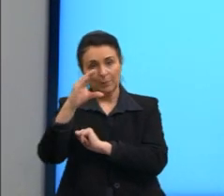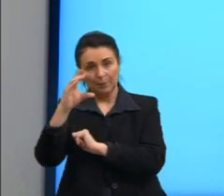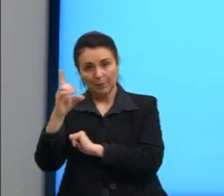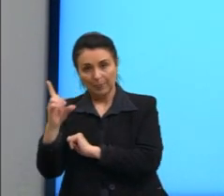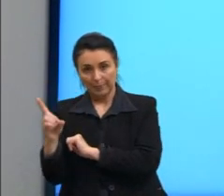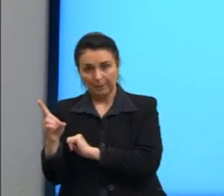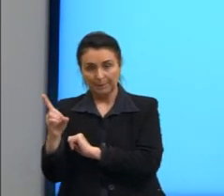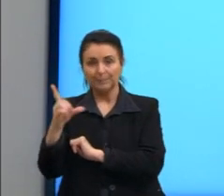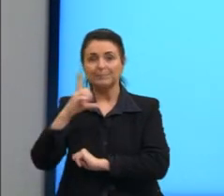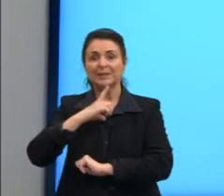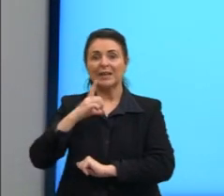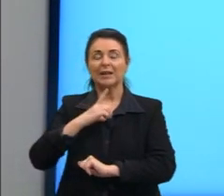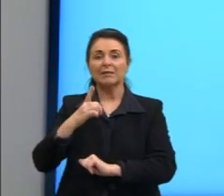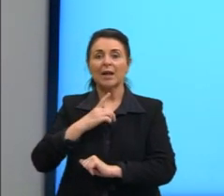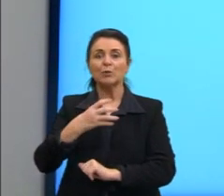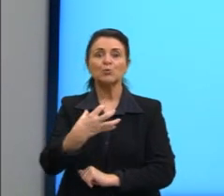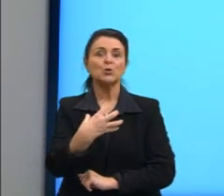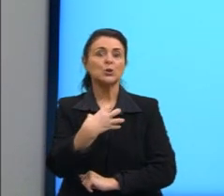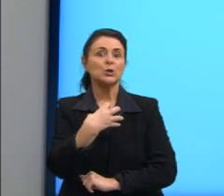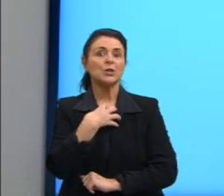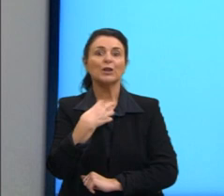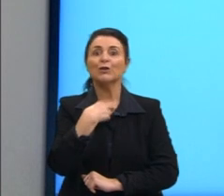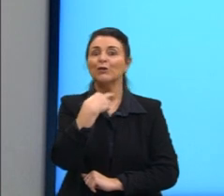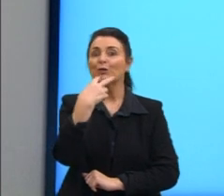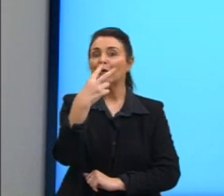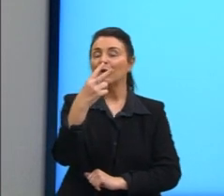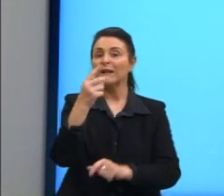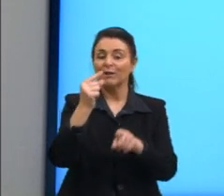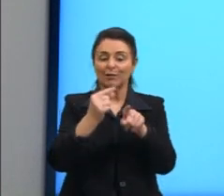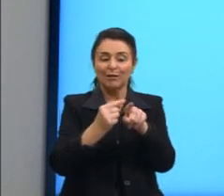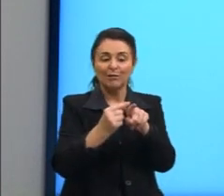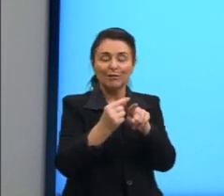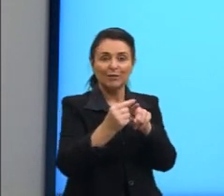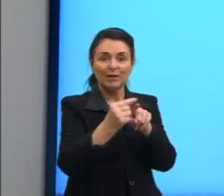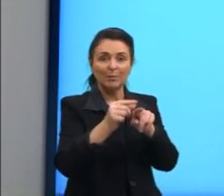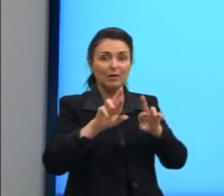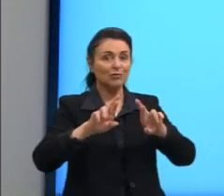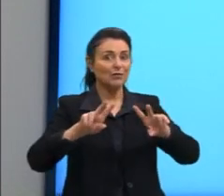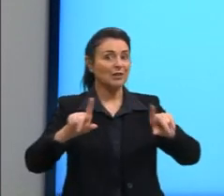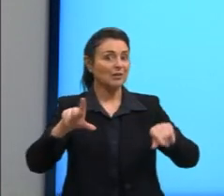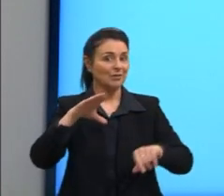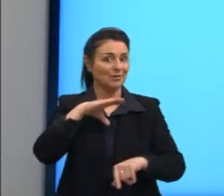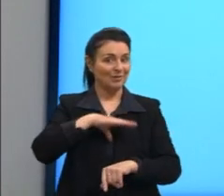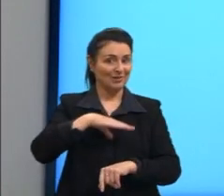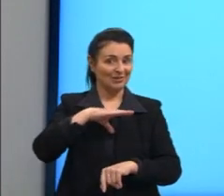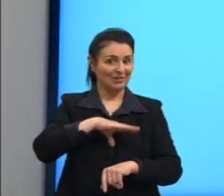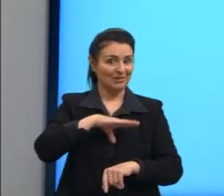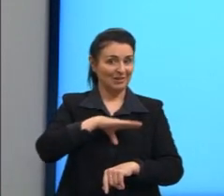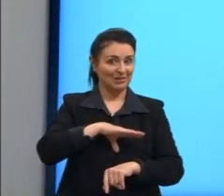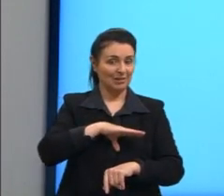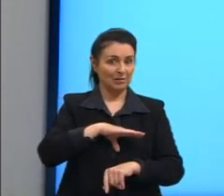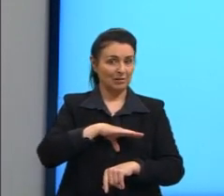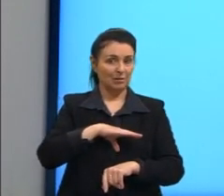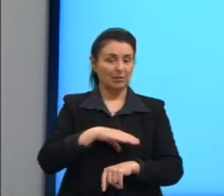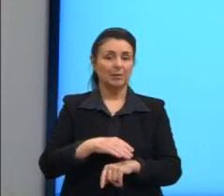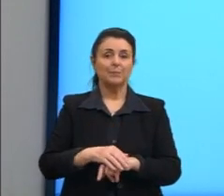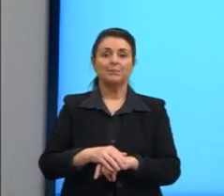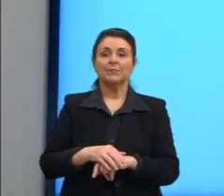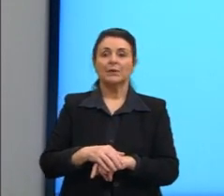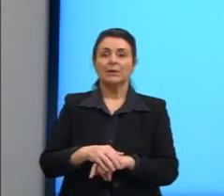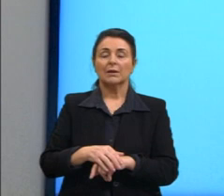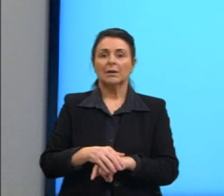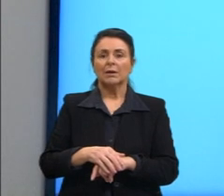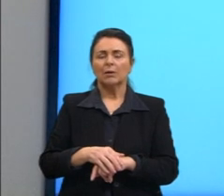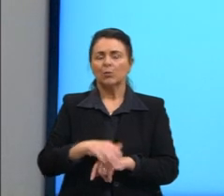possui pronúncias, fonemas diferentes da língua portuguesa. Sei que uma boa parte dos